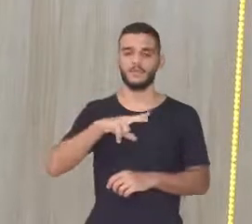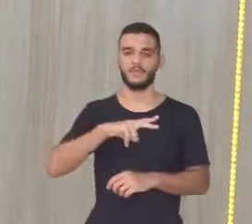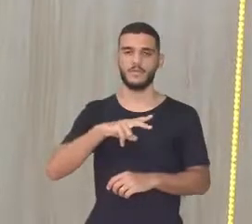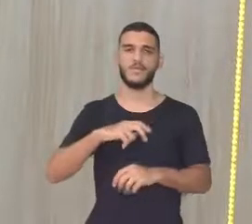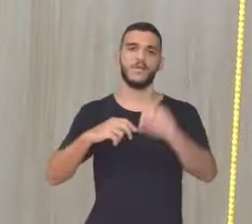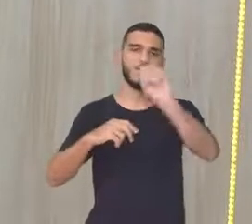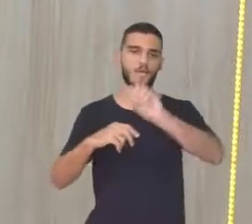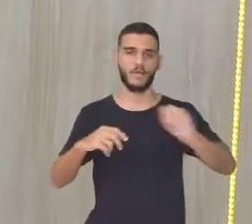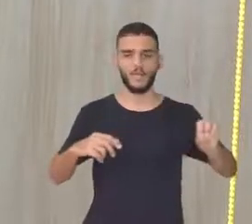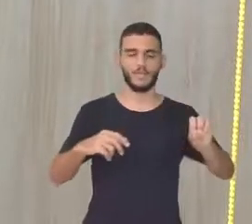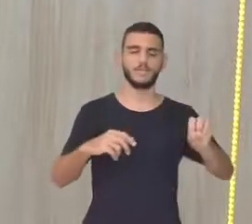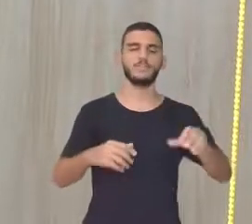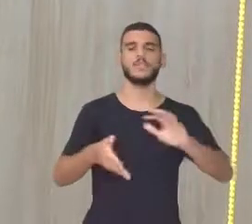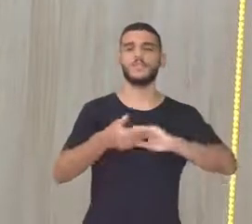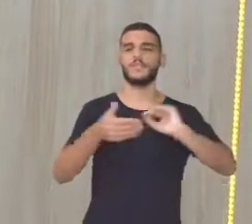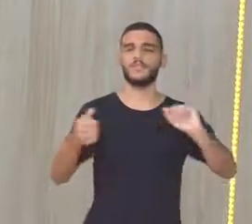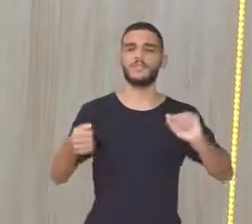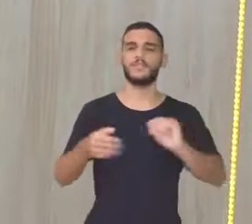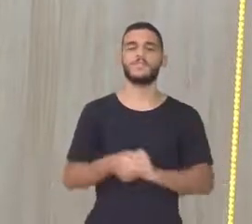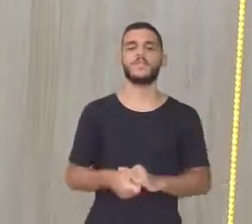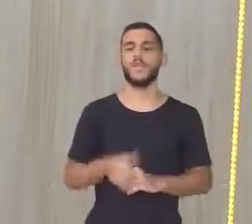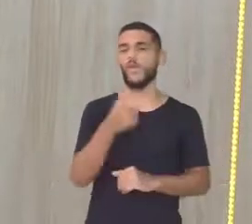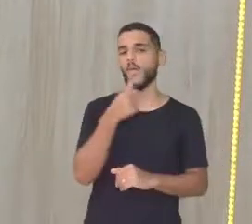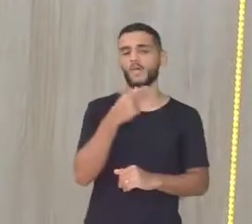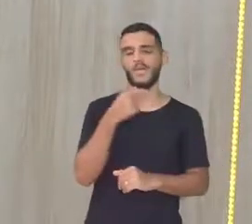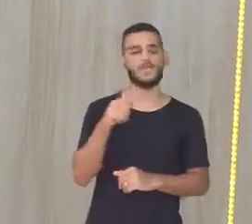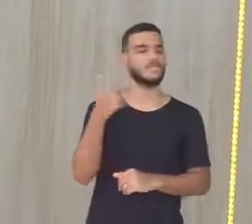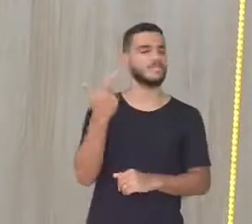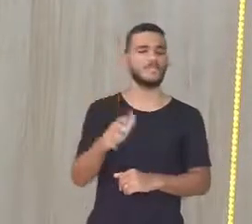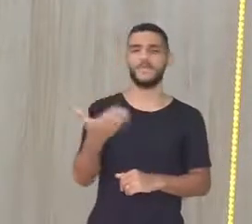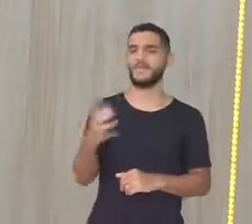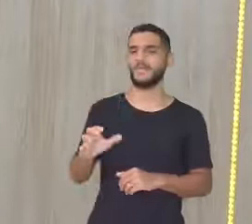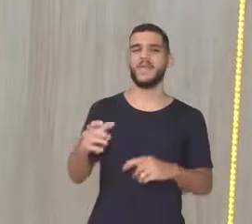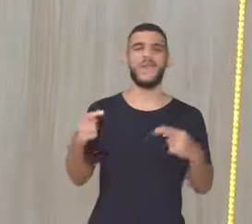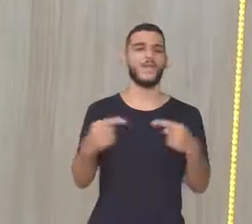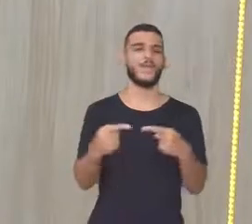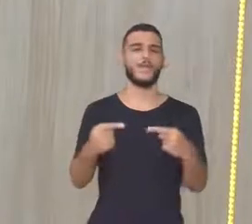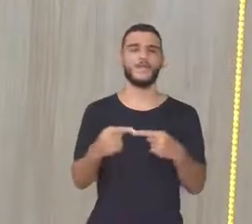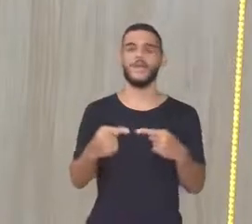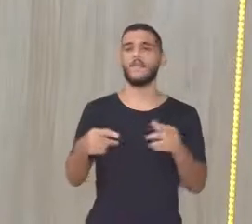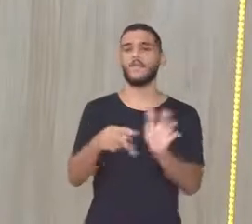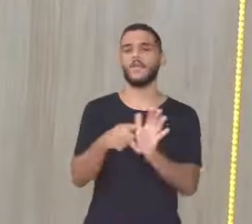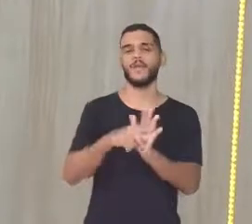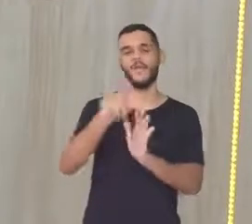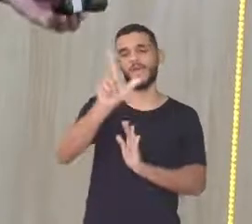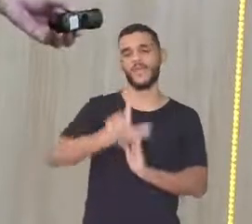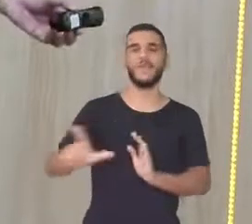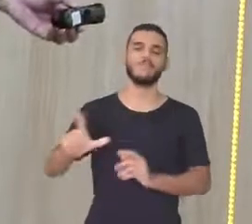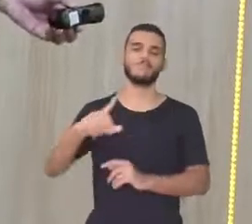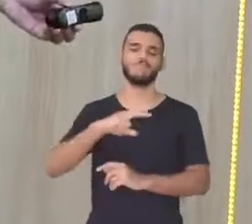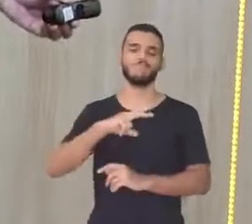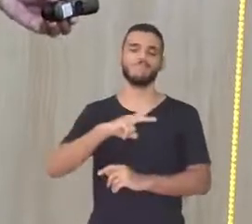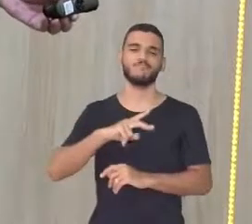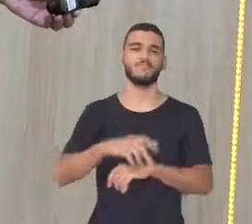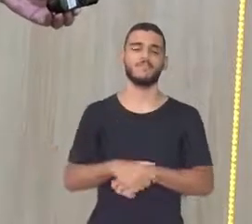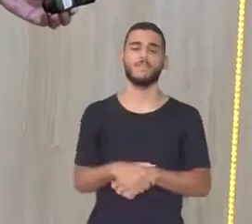Pois Não quero concordar com os tratados Ora Por quê? Porque as terras que estão a leste Não pertence ao reino de Portugal